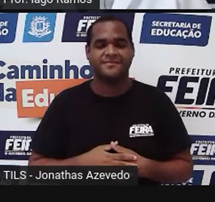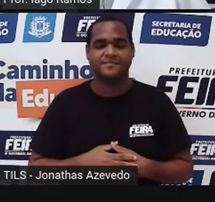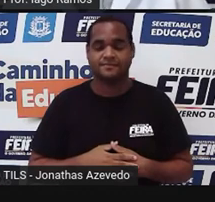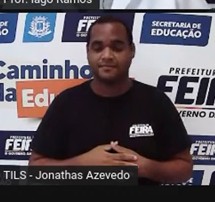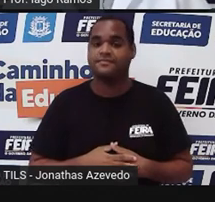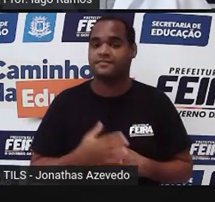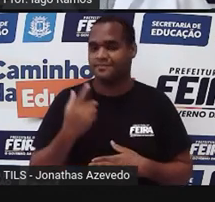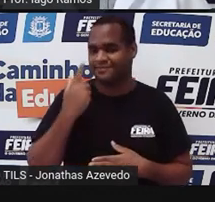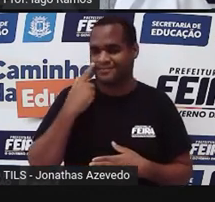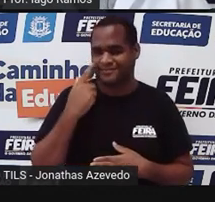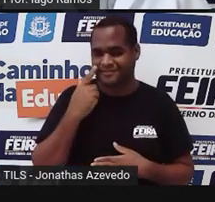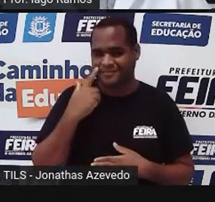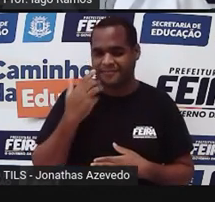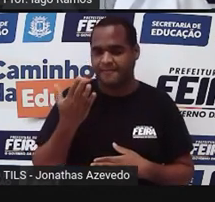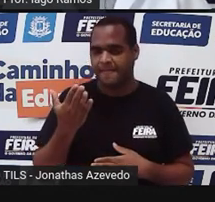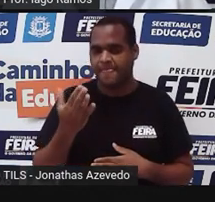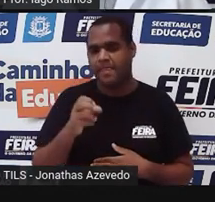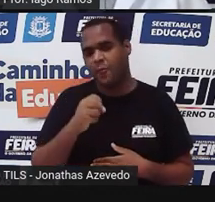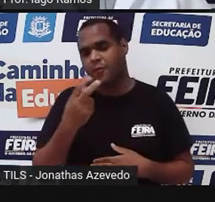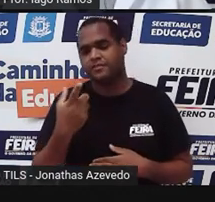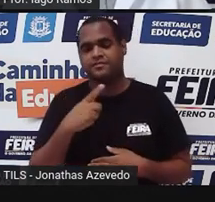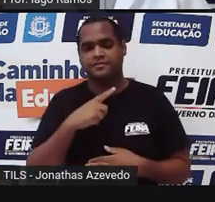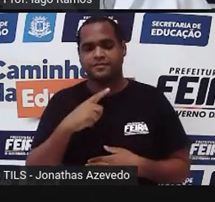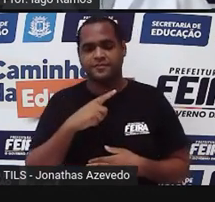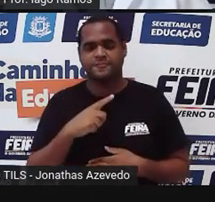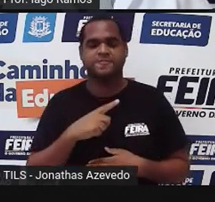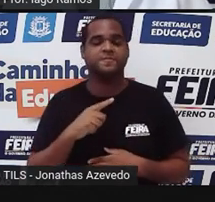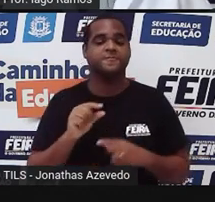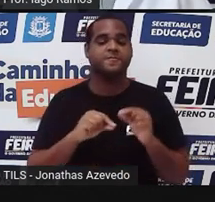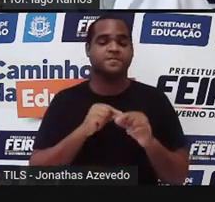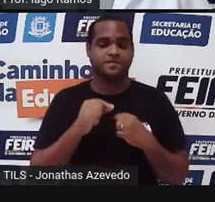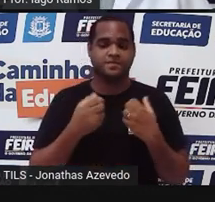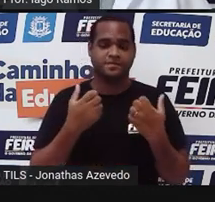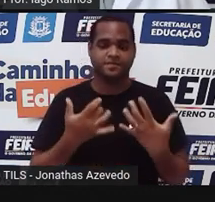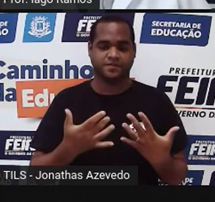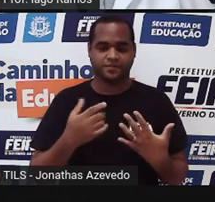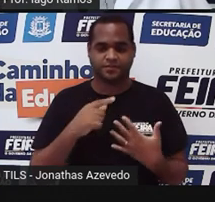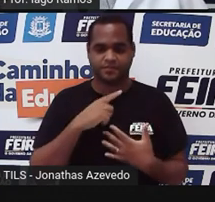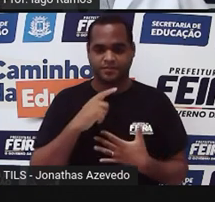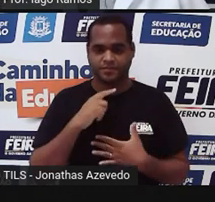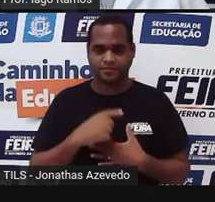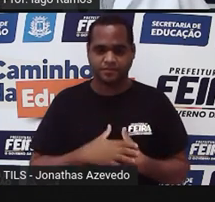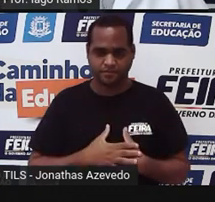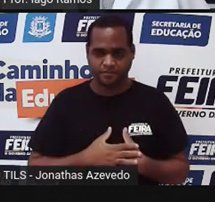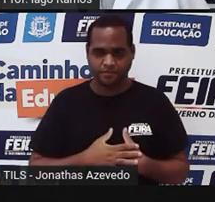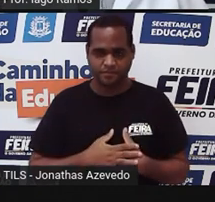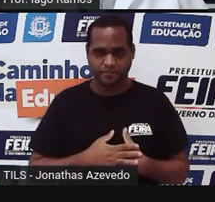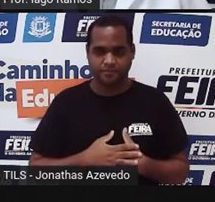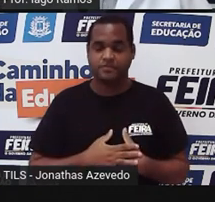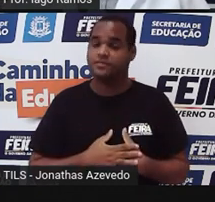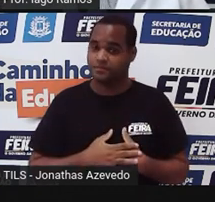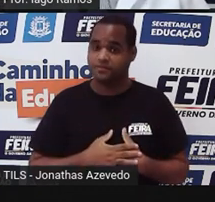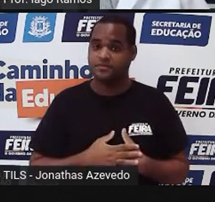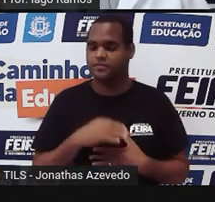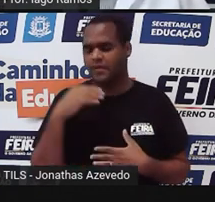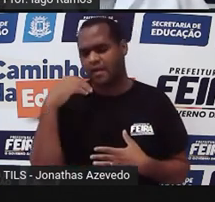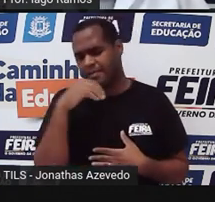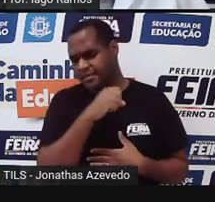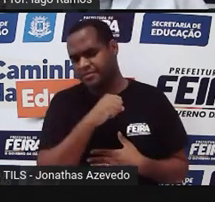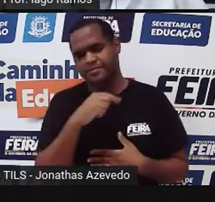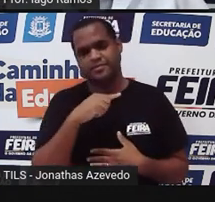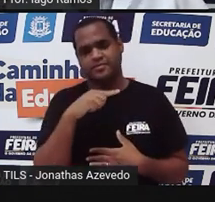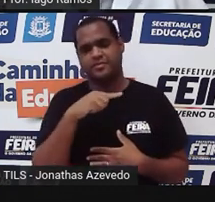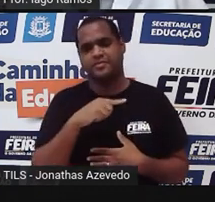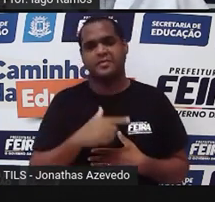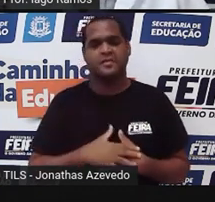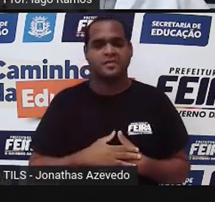Bora conferir? Ou você já fez aí? É bem rápido. Né? É bem rapidinho. Olha só.